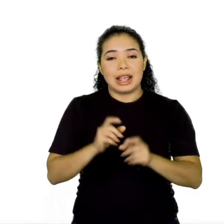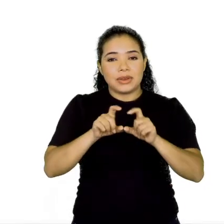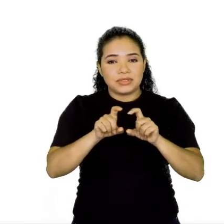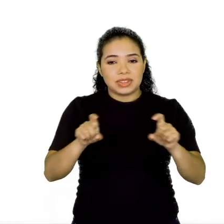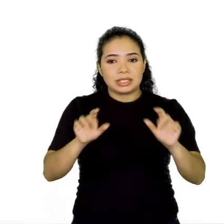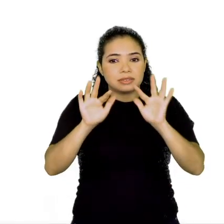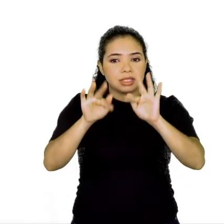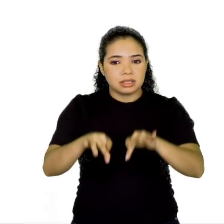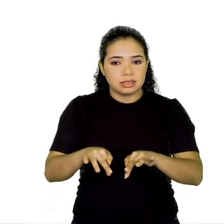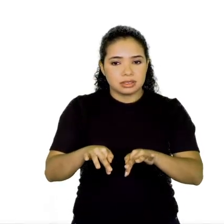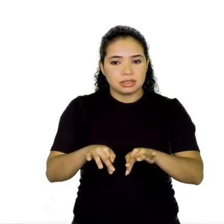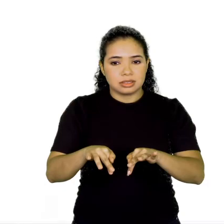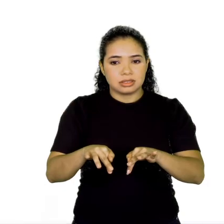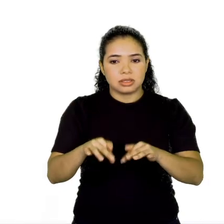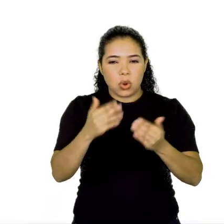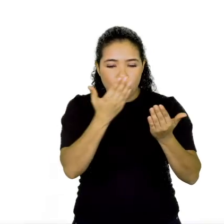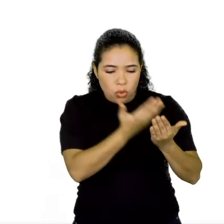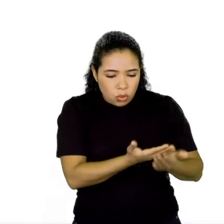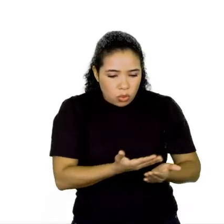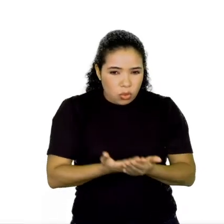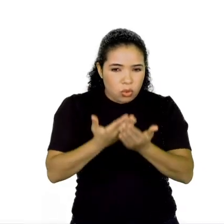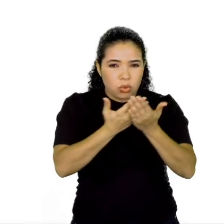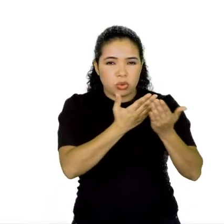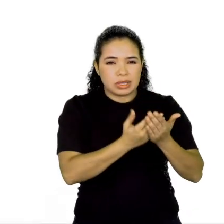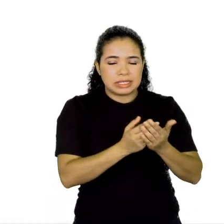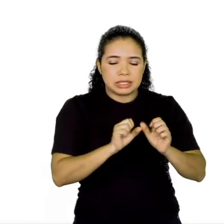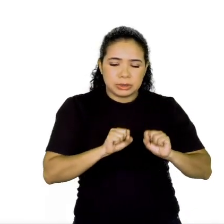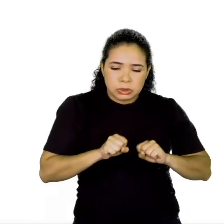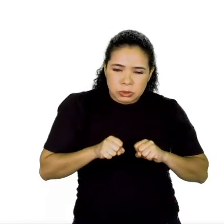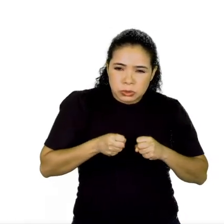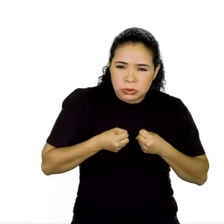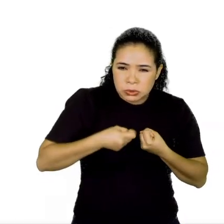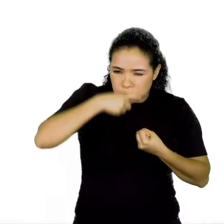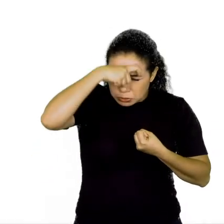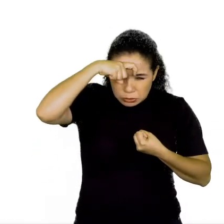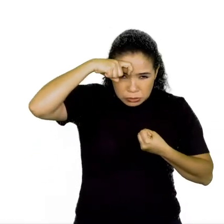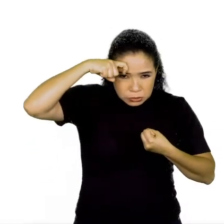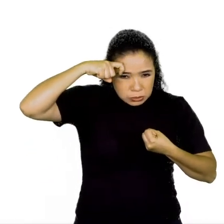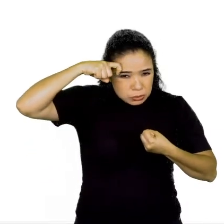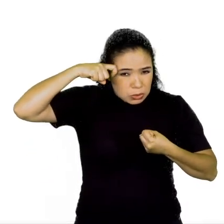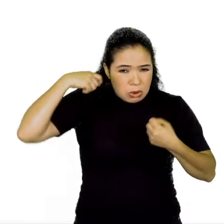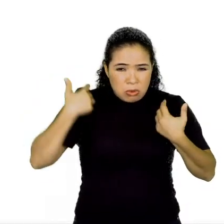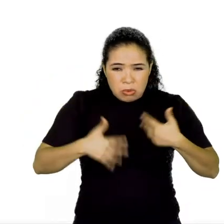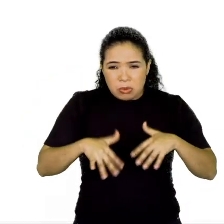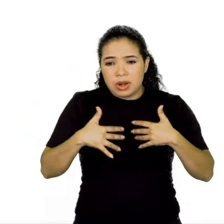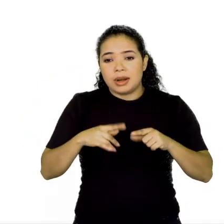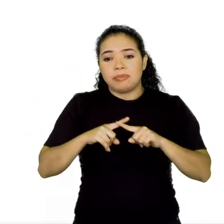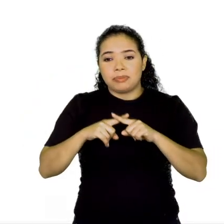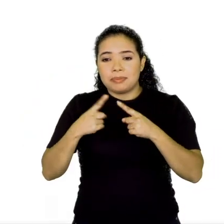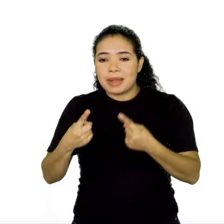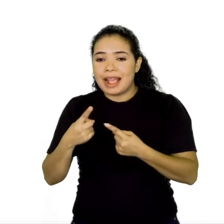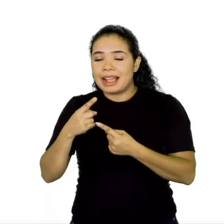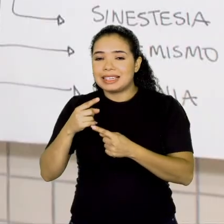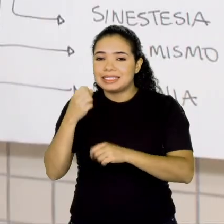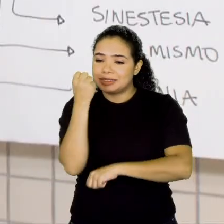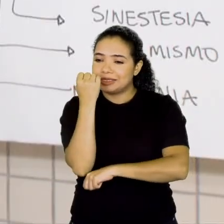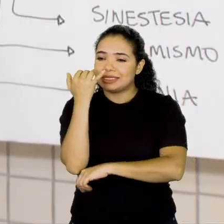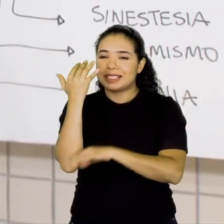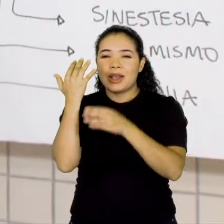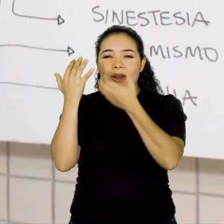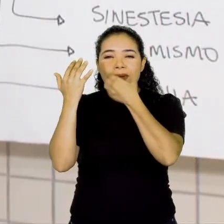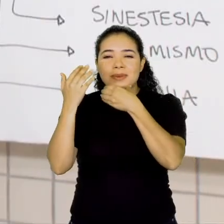final é as raízes do estudo são amargas, mas seus frutos são doces. Então, estudem sempre,